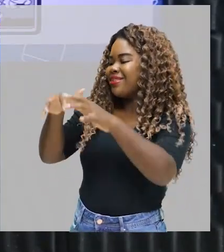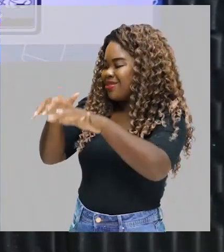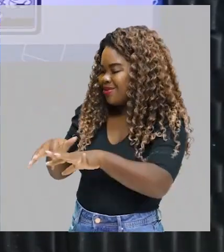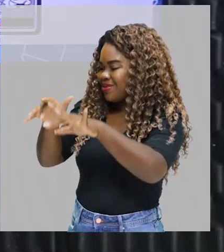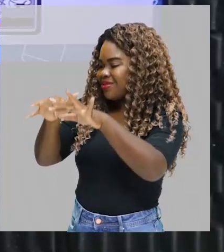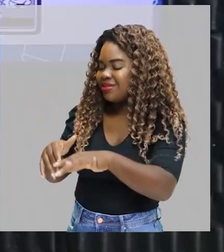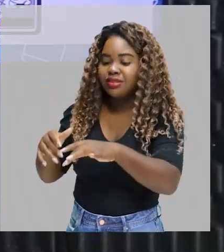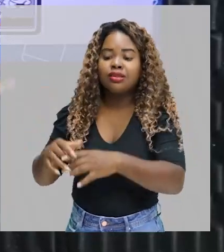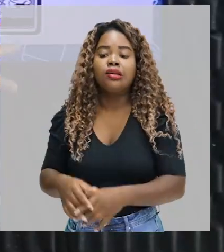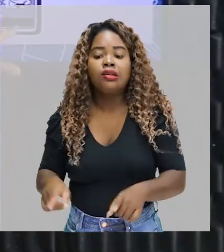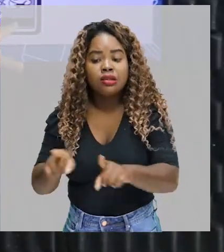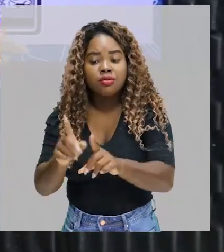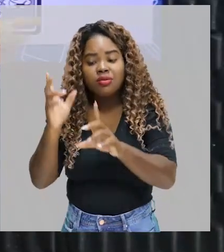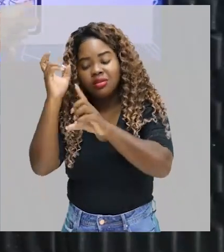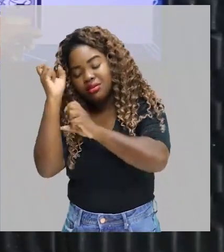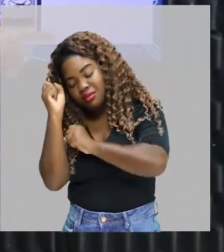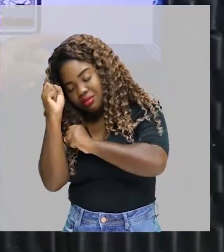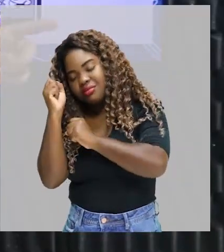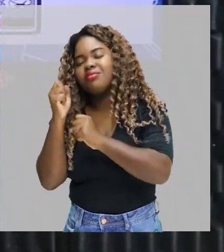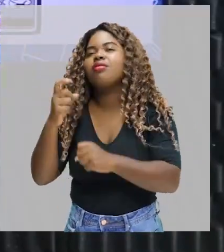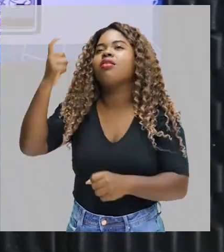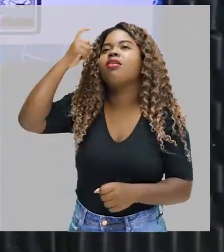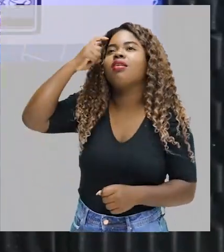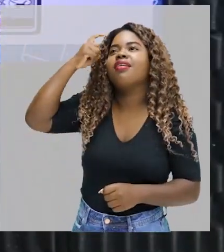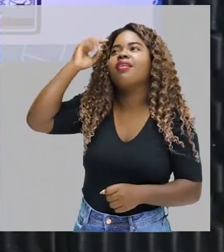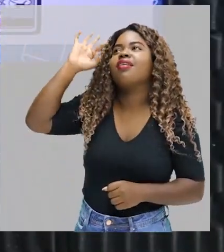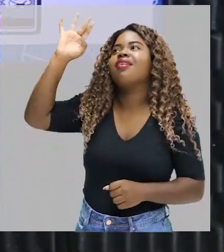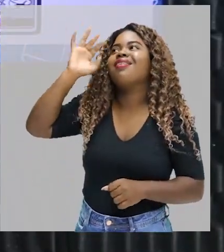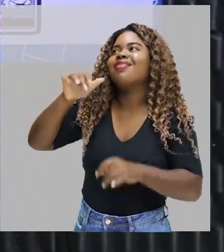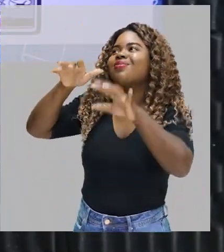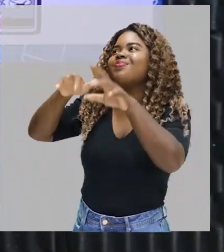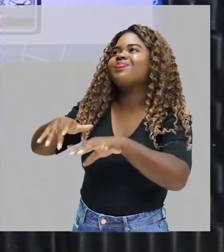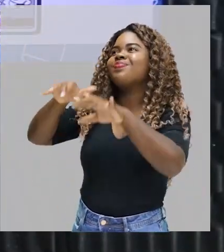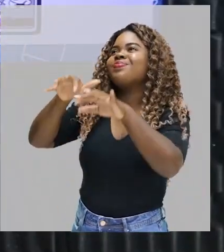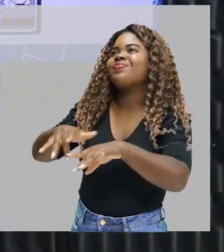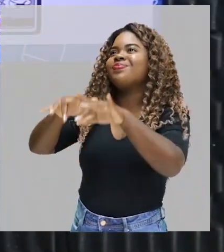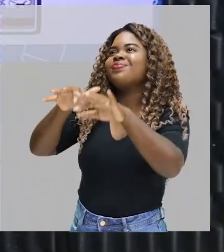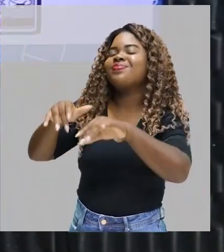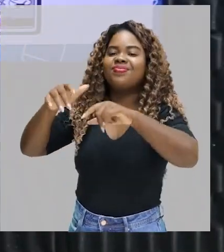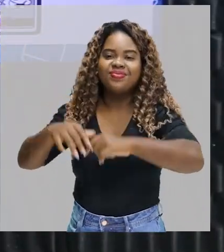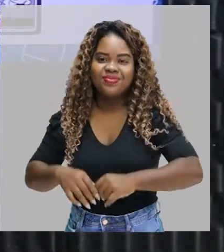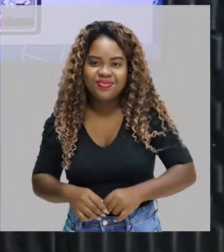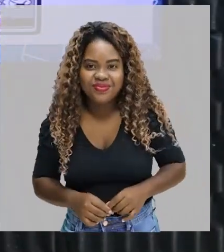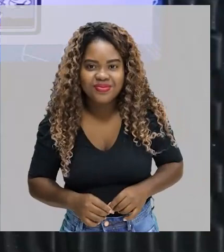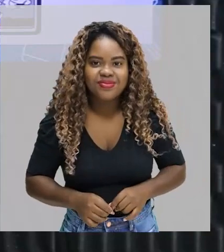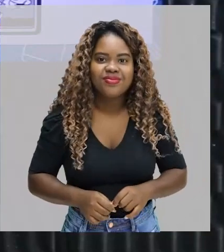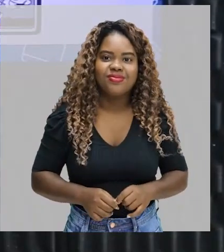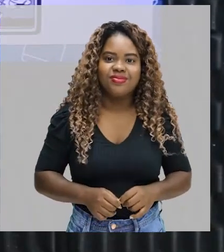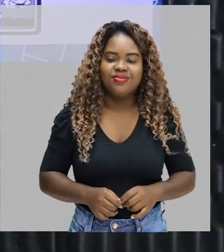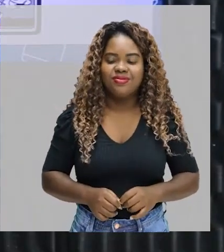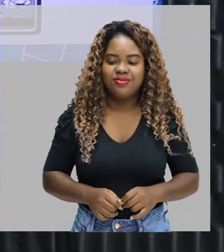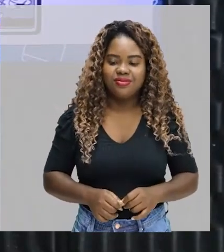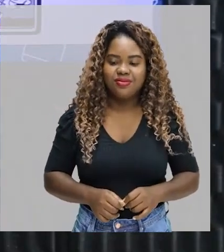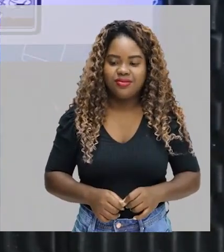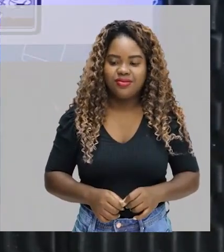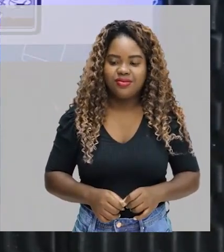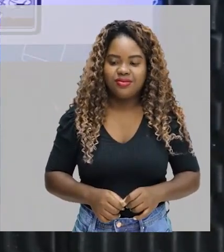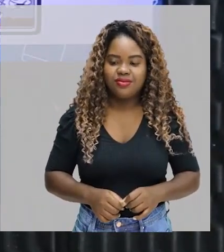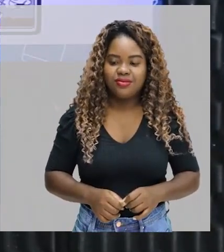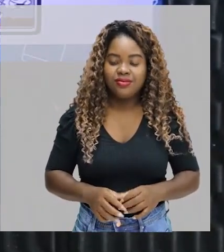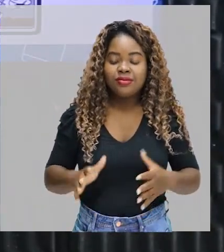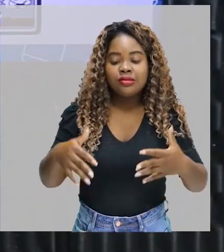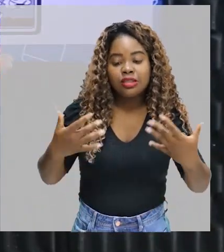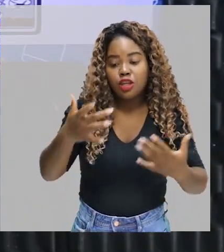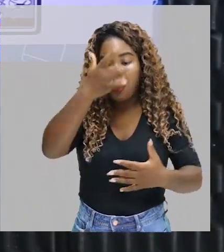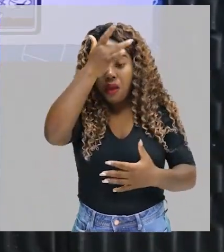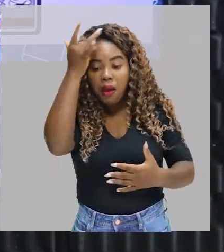até no descanso, quando ele vai dormir, ele está pensando no que ele fez ali na frente do computador durante o dia todo. Então, o